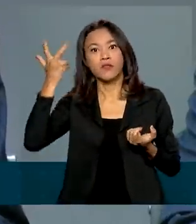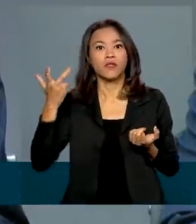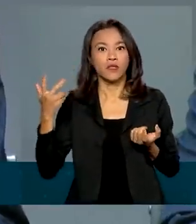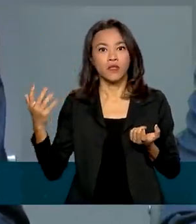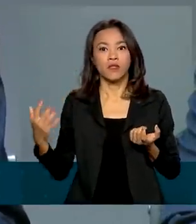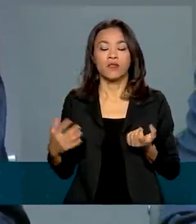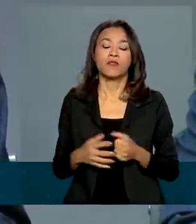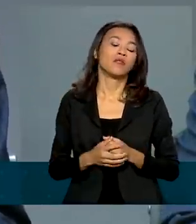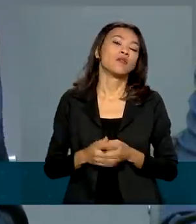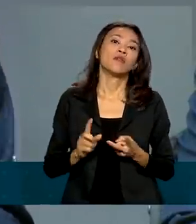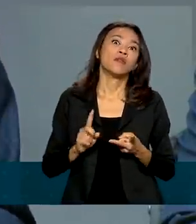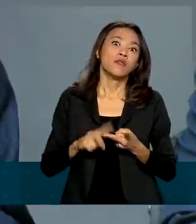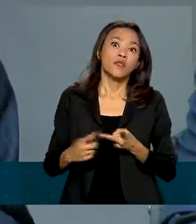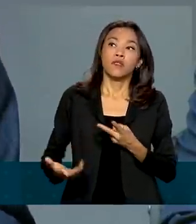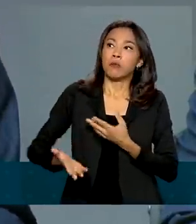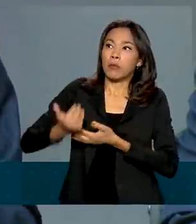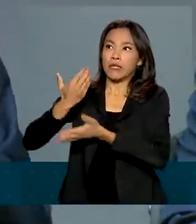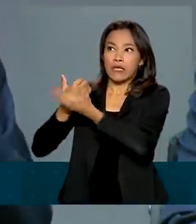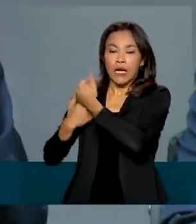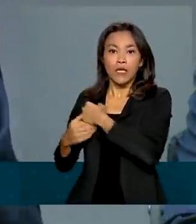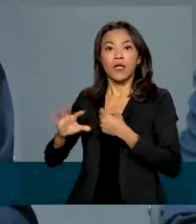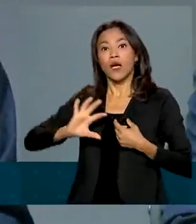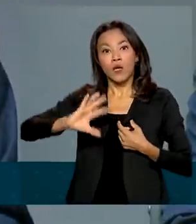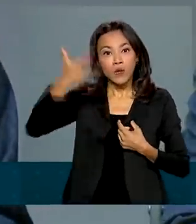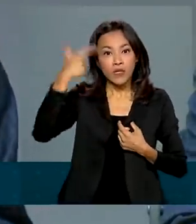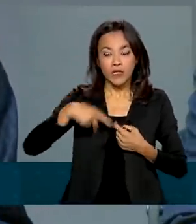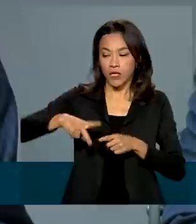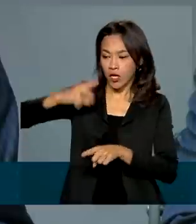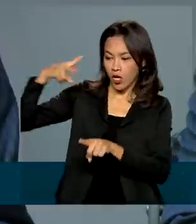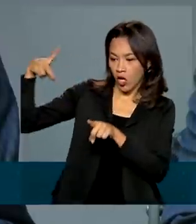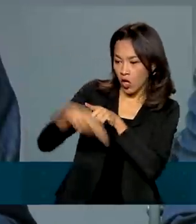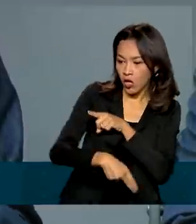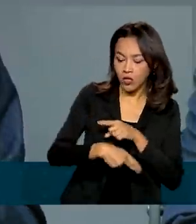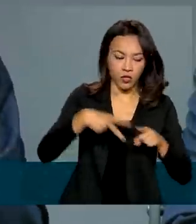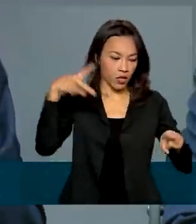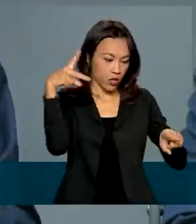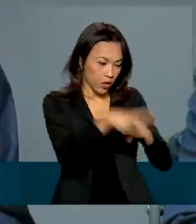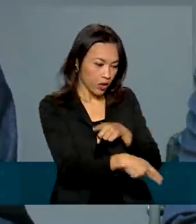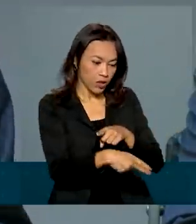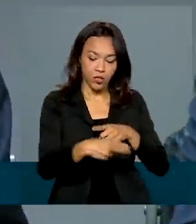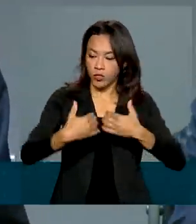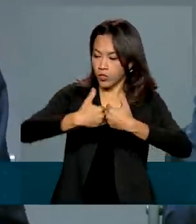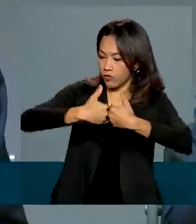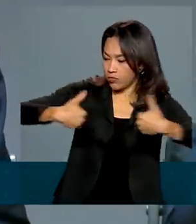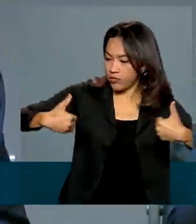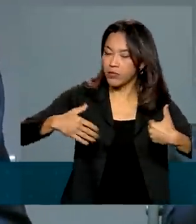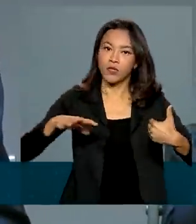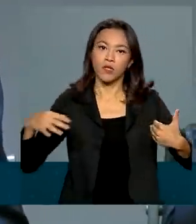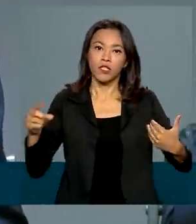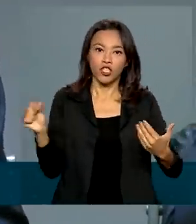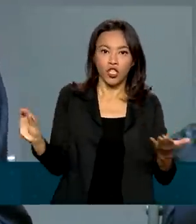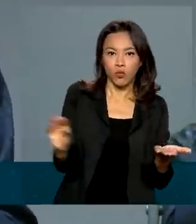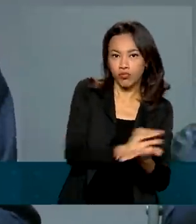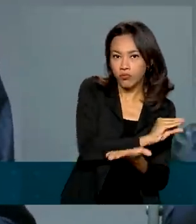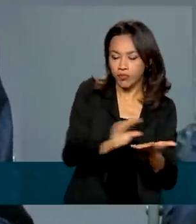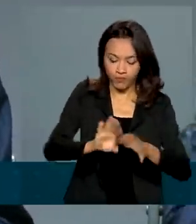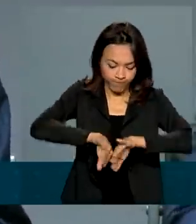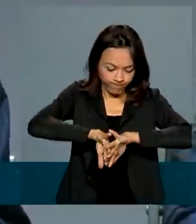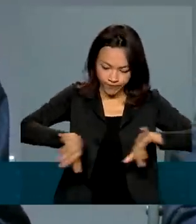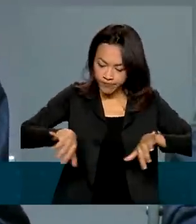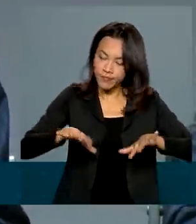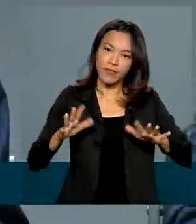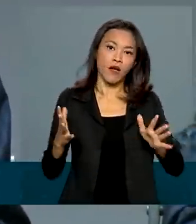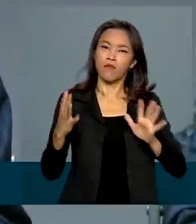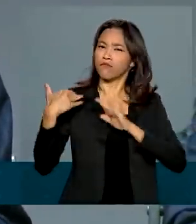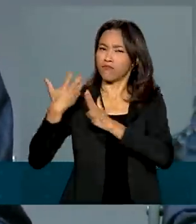sanções econômicas, interrupção de fluxo de comércio, interrupção de fluxo de investimentos. Então, eu, como ministro da